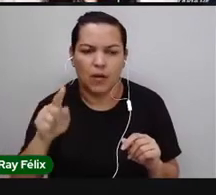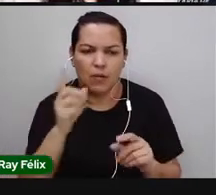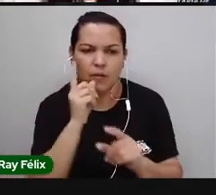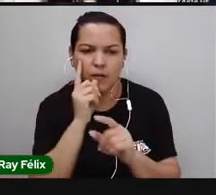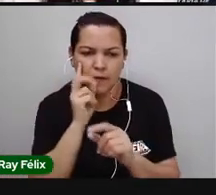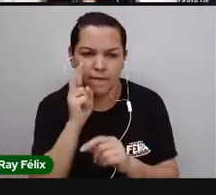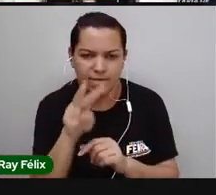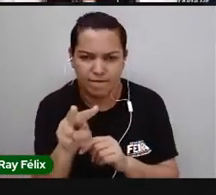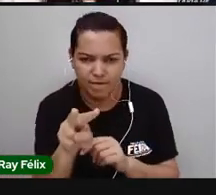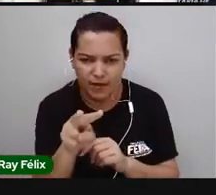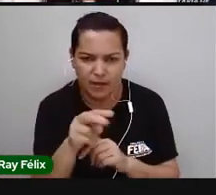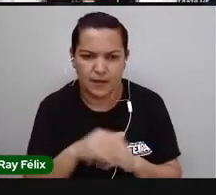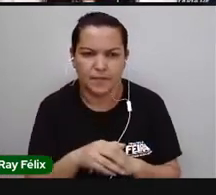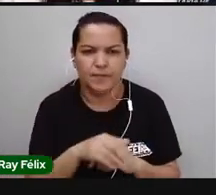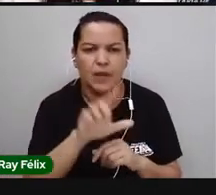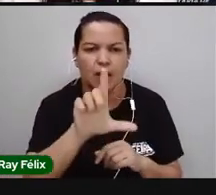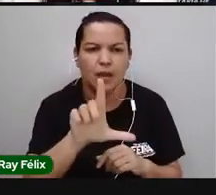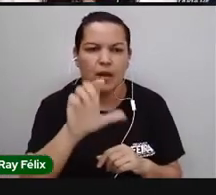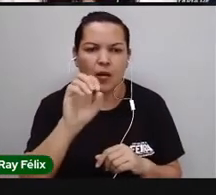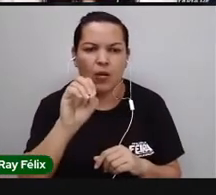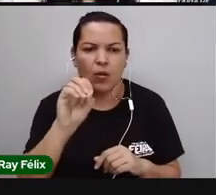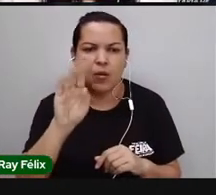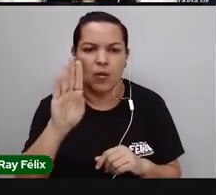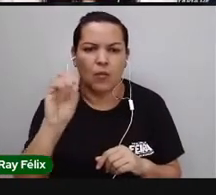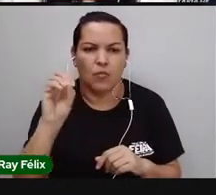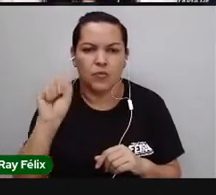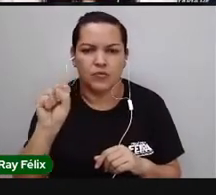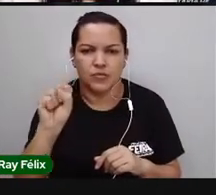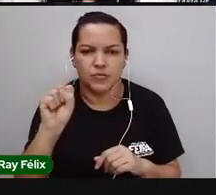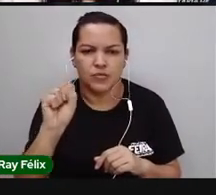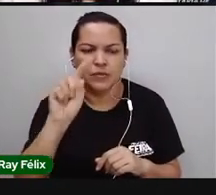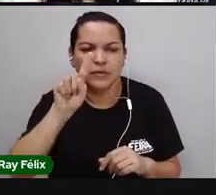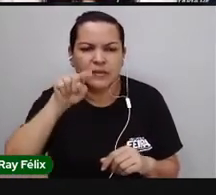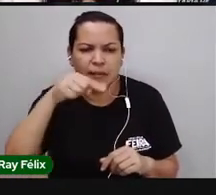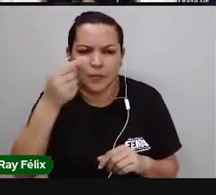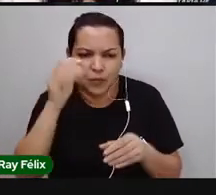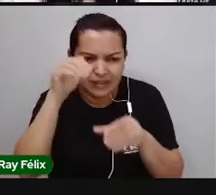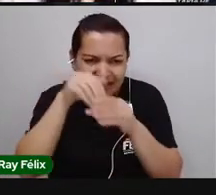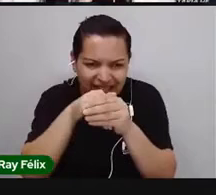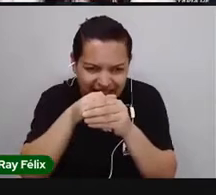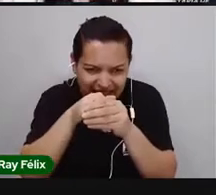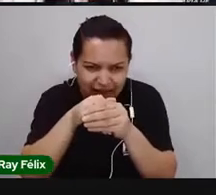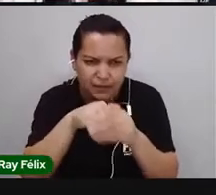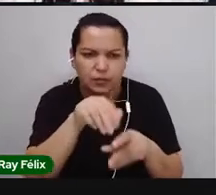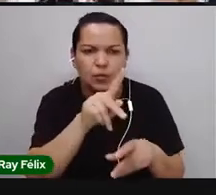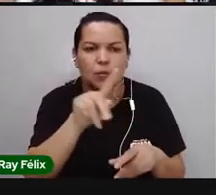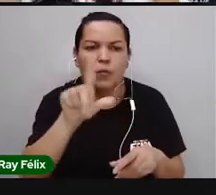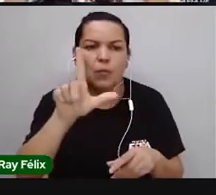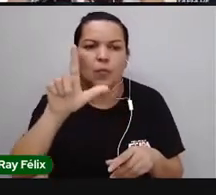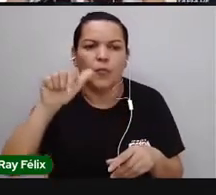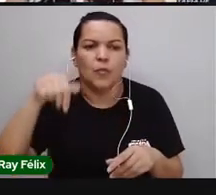alguns lobos, algumas regiões, e aí, dentro do pulmão, tem essas